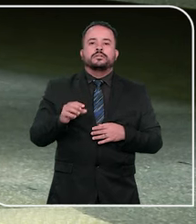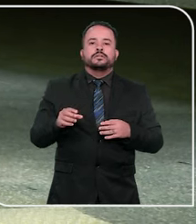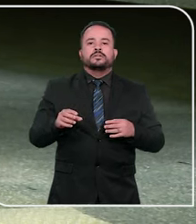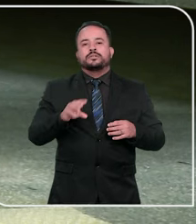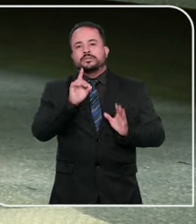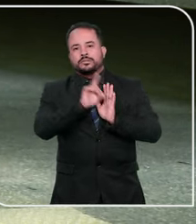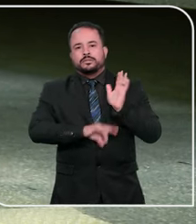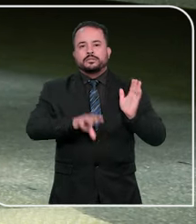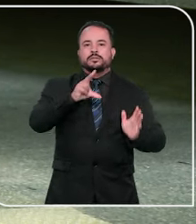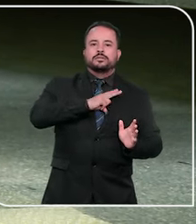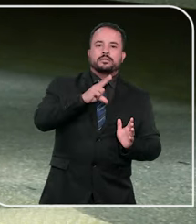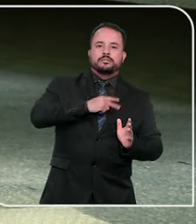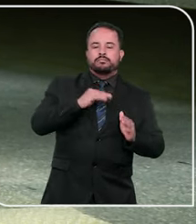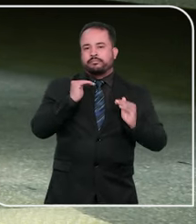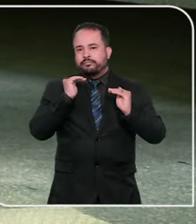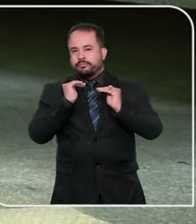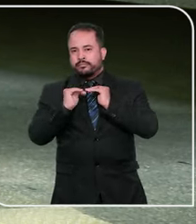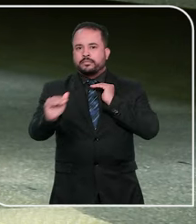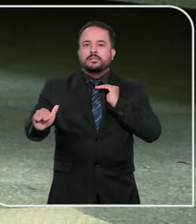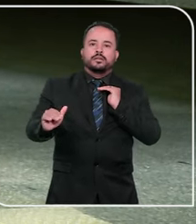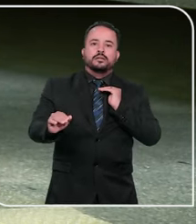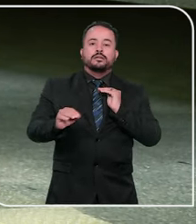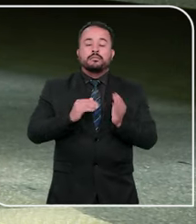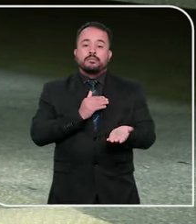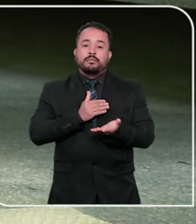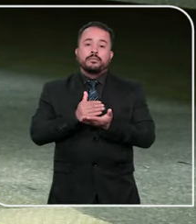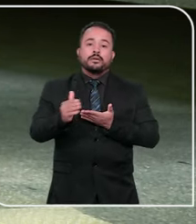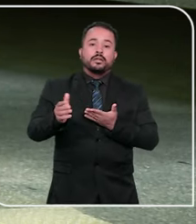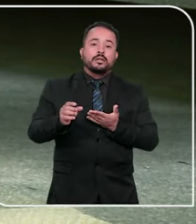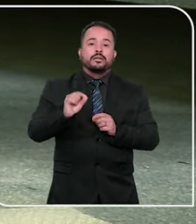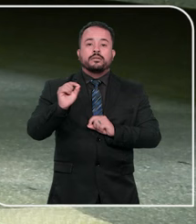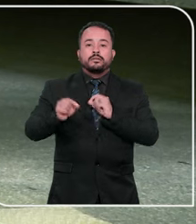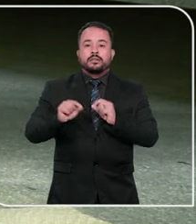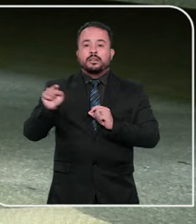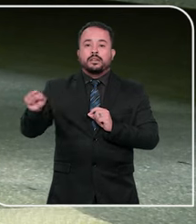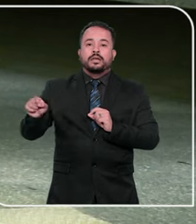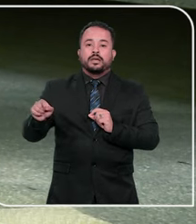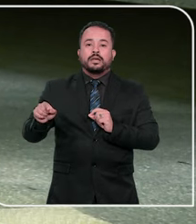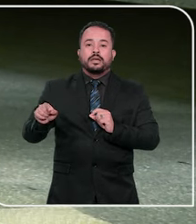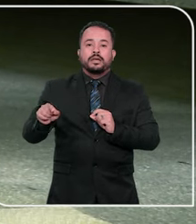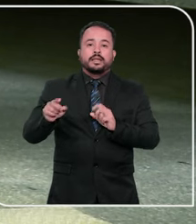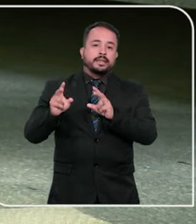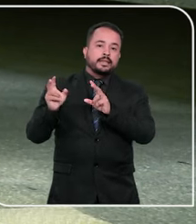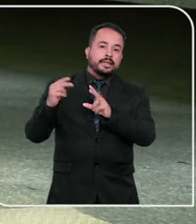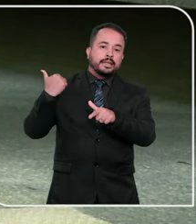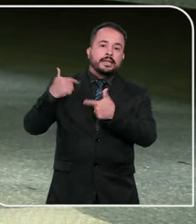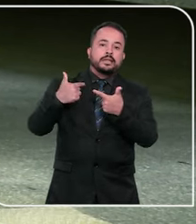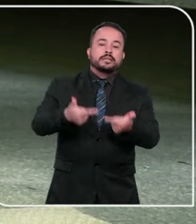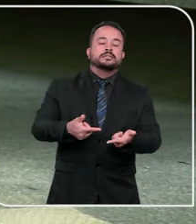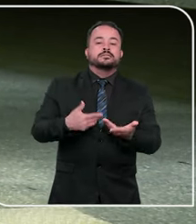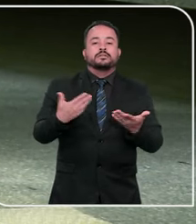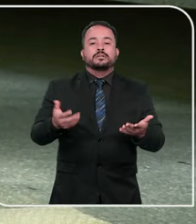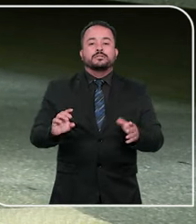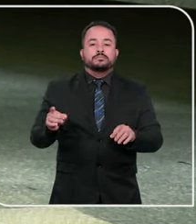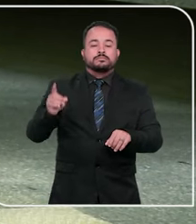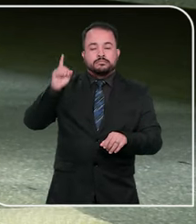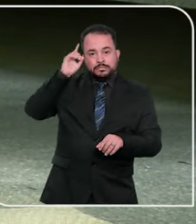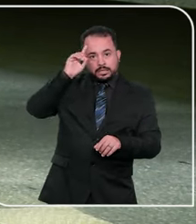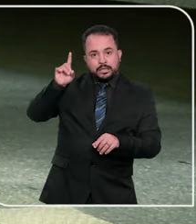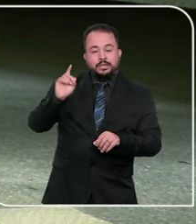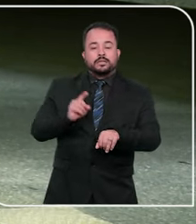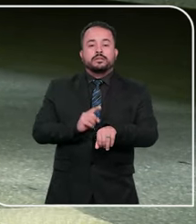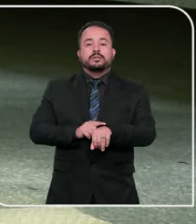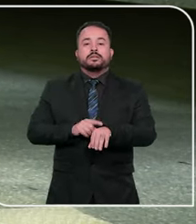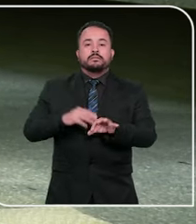de direito privado do STJ discordavam sobre qual seria o início do prazo prescricional. A terceira turma considerava a